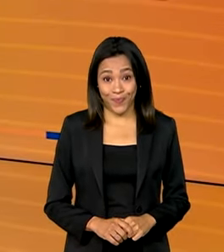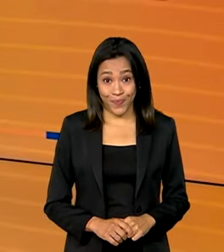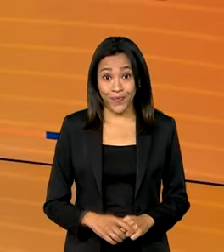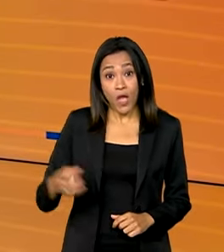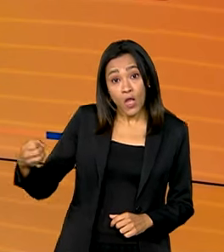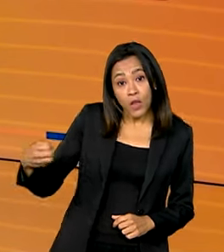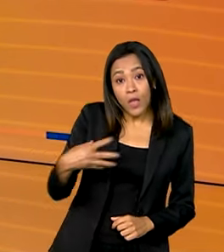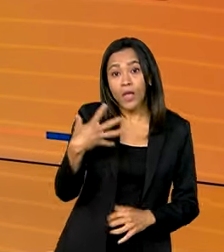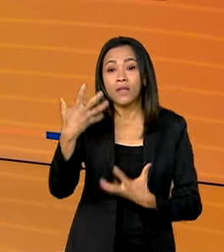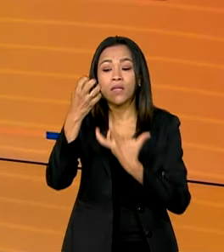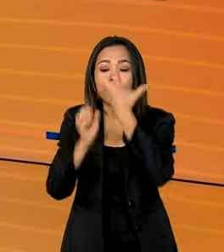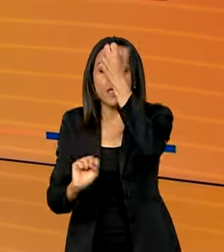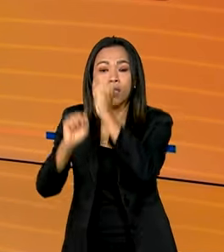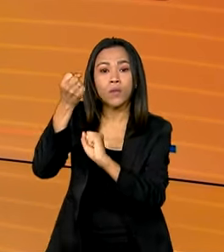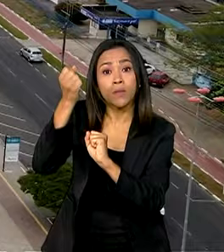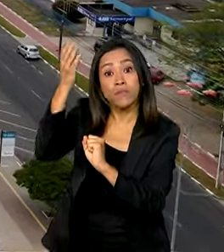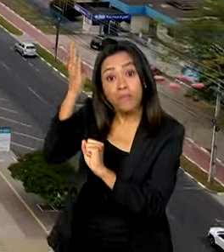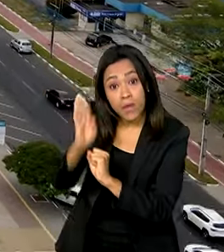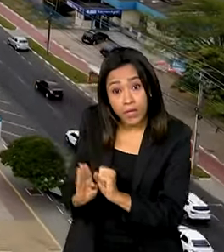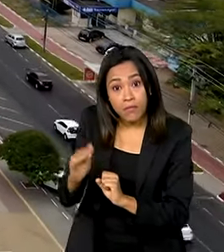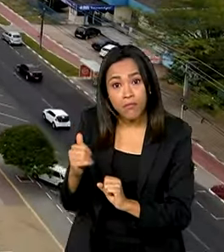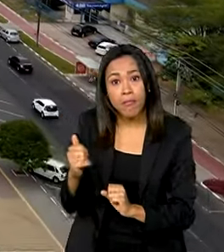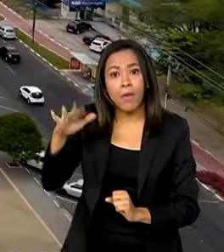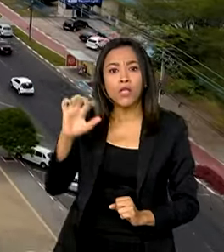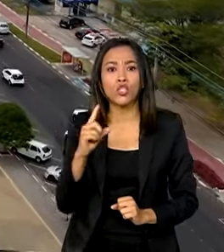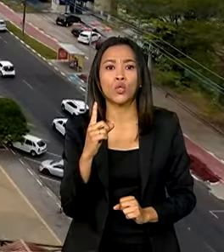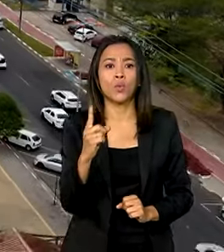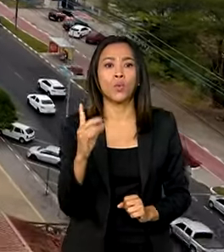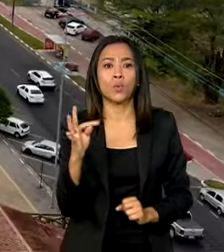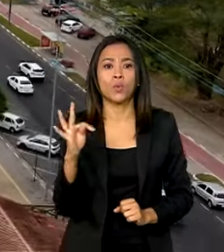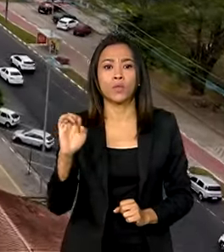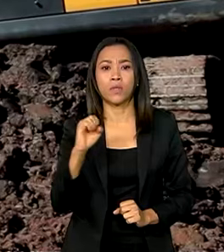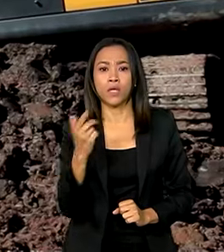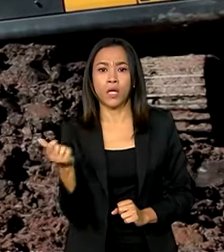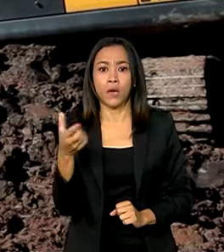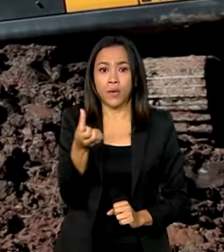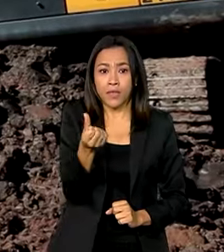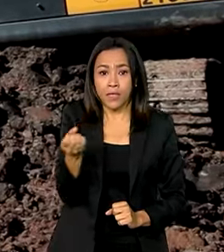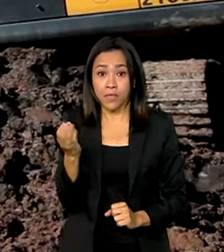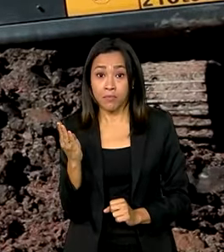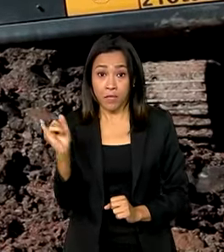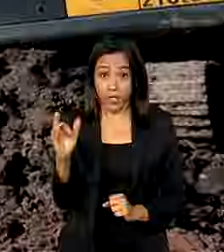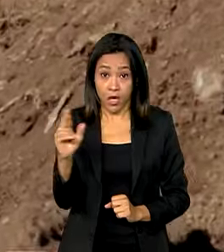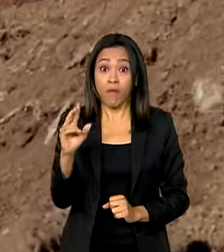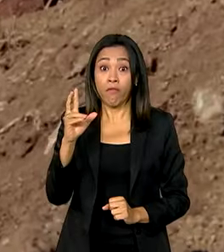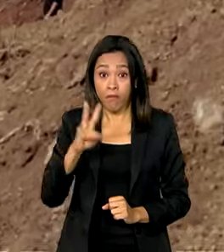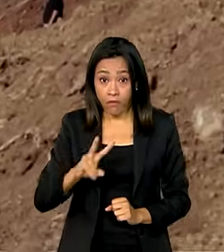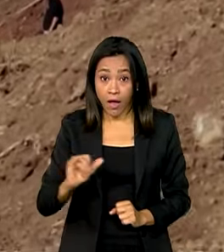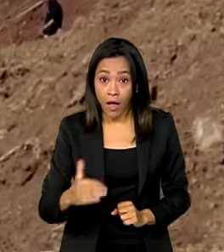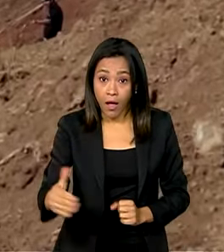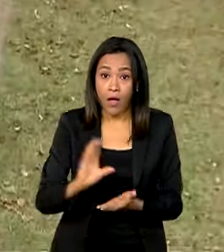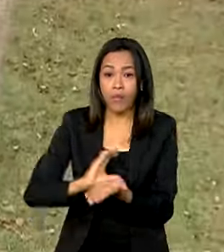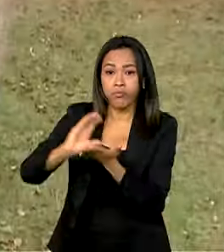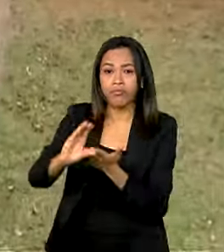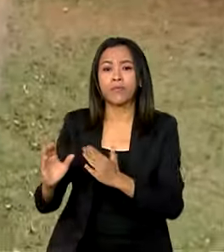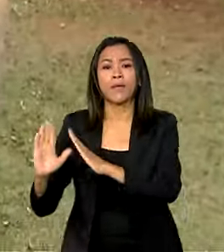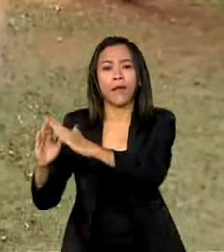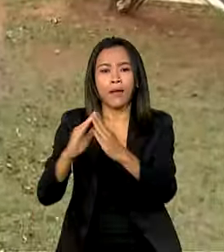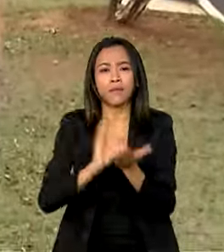Nova indústria Brasil, mais de 1 trilhão e 600 bilhões de reais serão investidos em moradia,